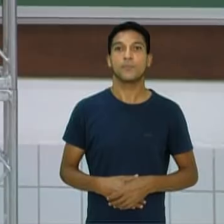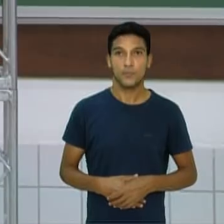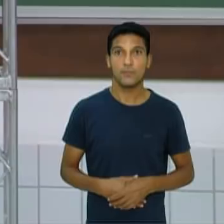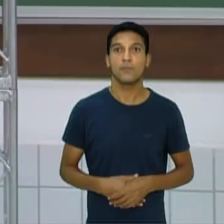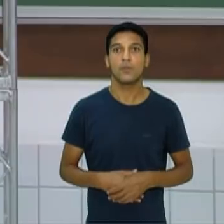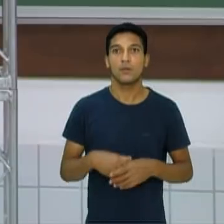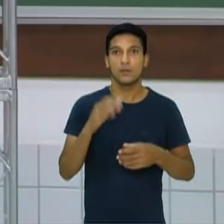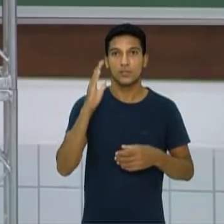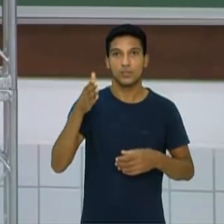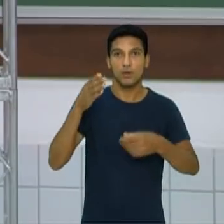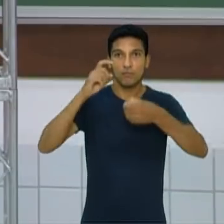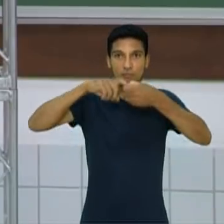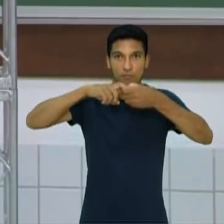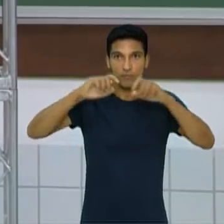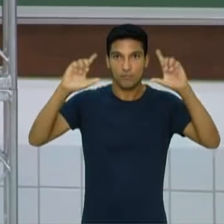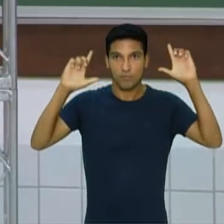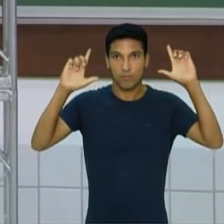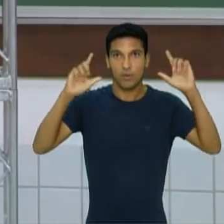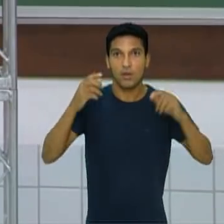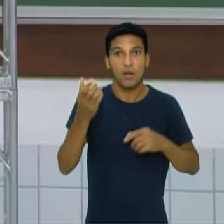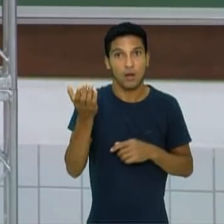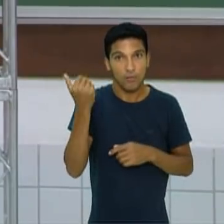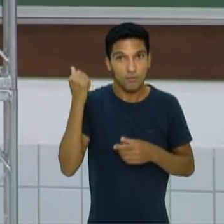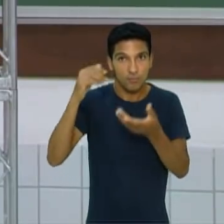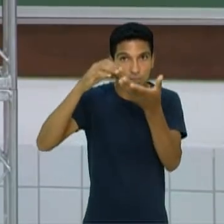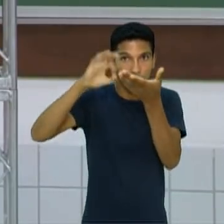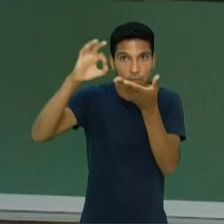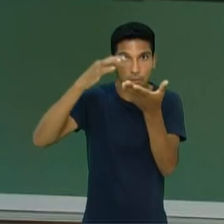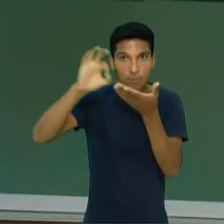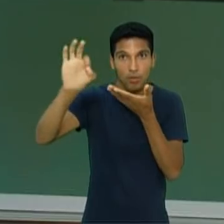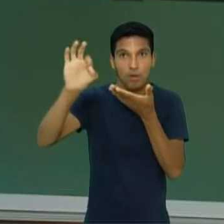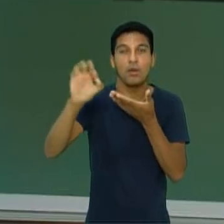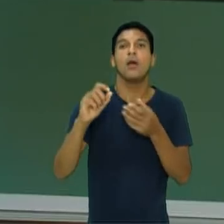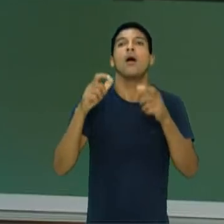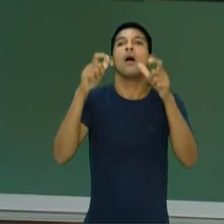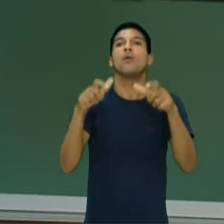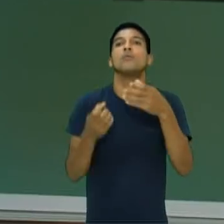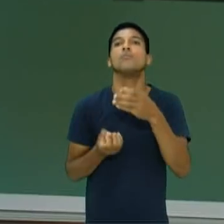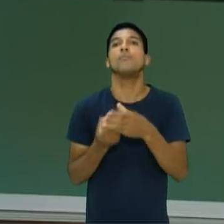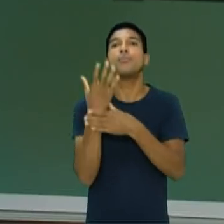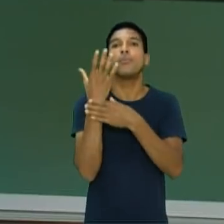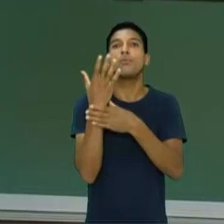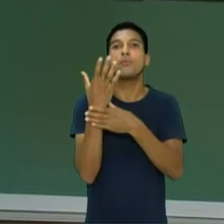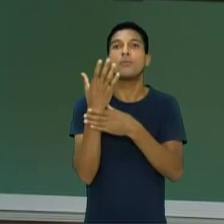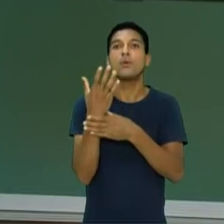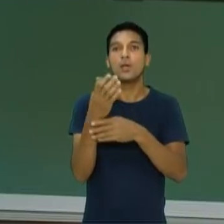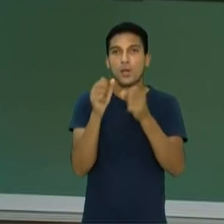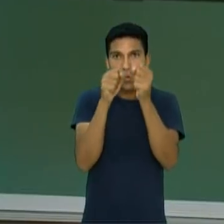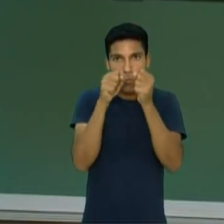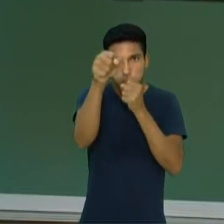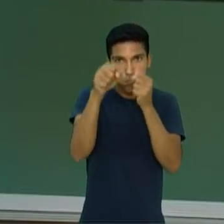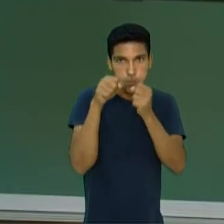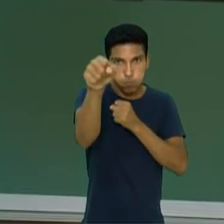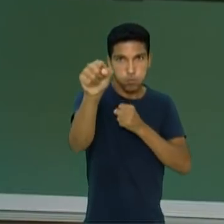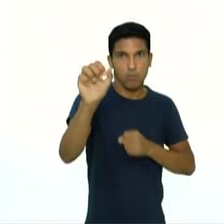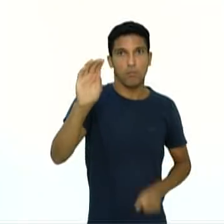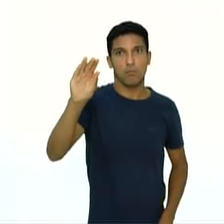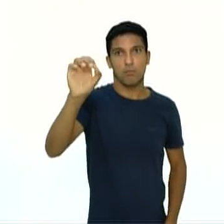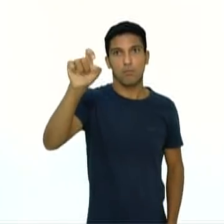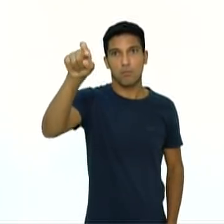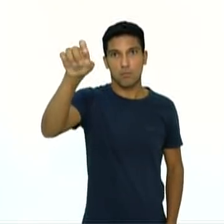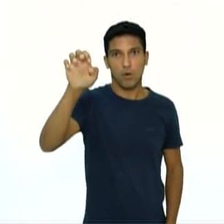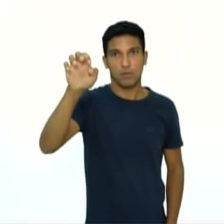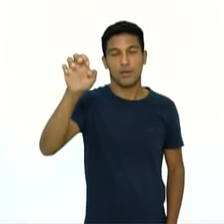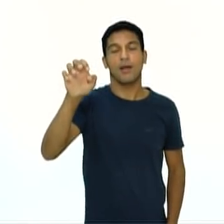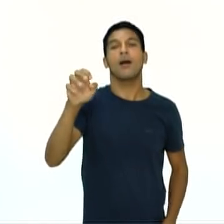Já retornamos. Vamos corrigir? Onde o boxe teve origem? No pugilato grego, né?